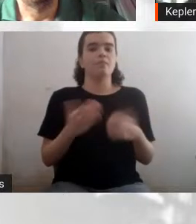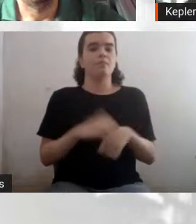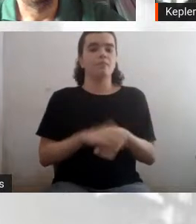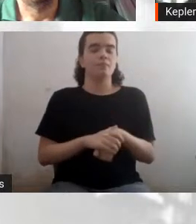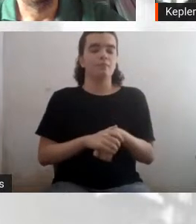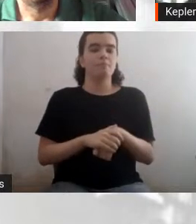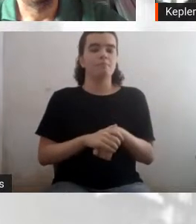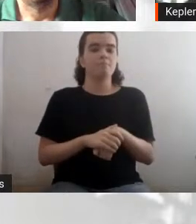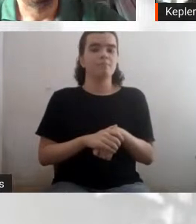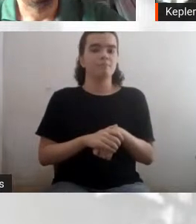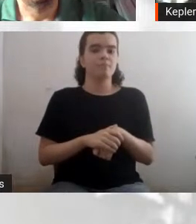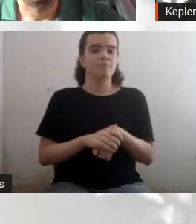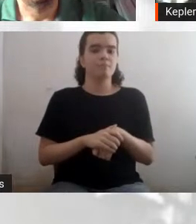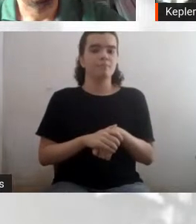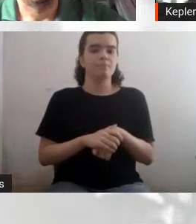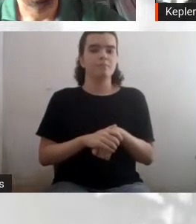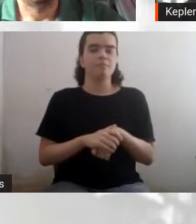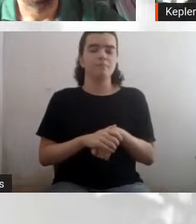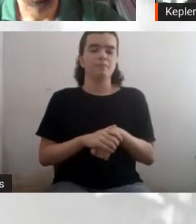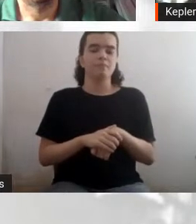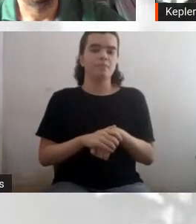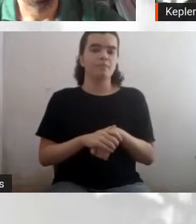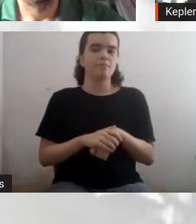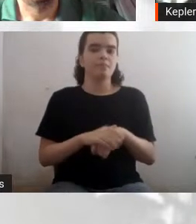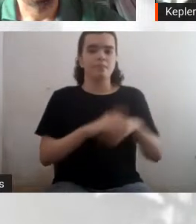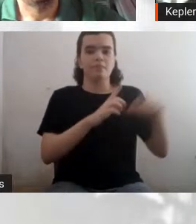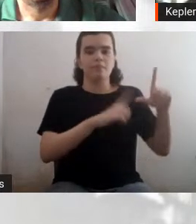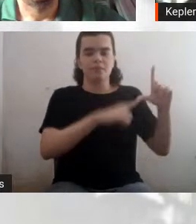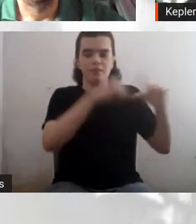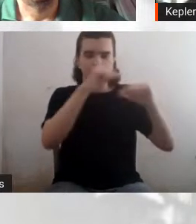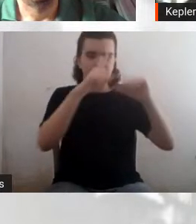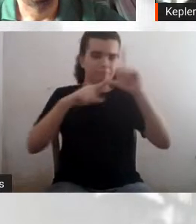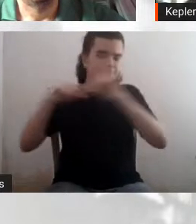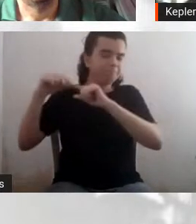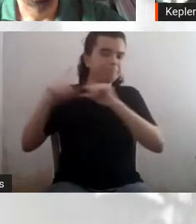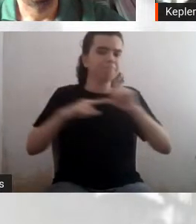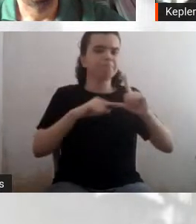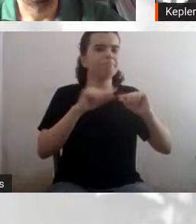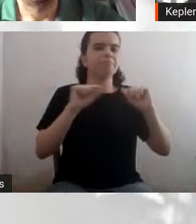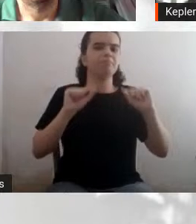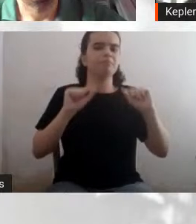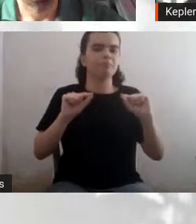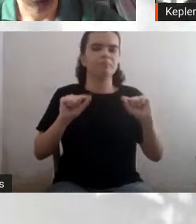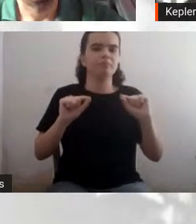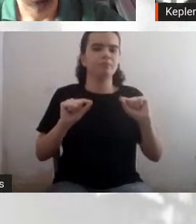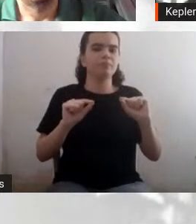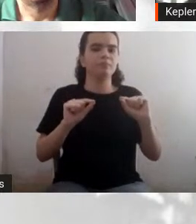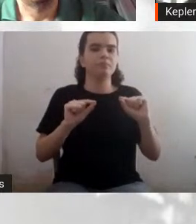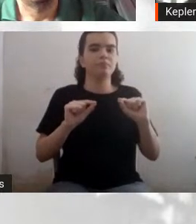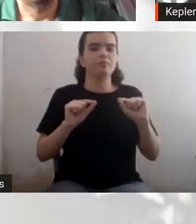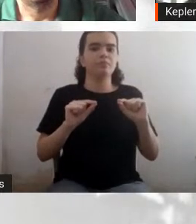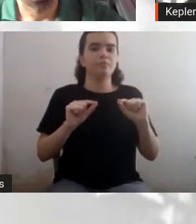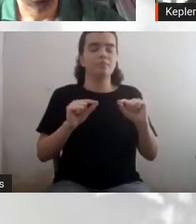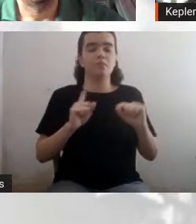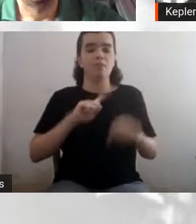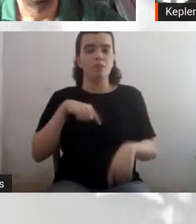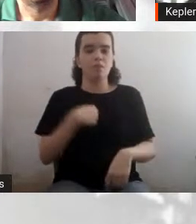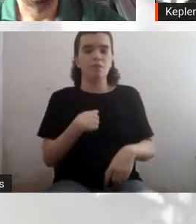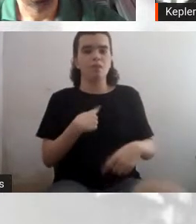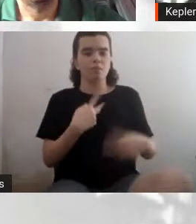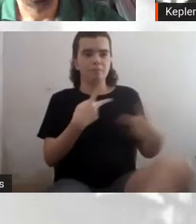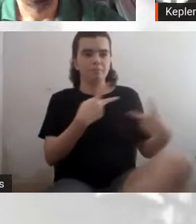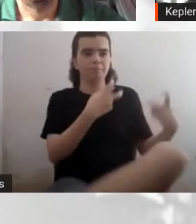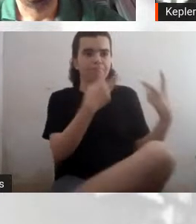você determina as abundâncias de estrelas de diferencidades e interpreta em termos de núcleos sínteses, né? O que aconteceu